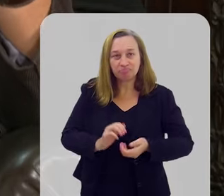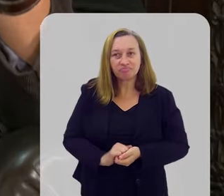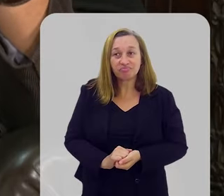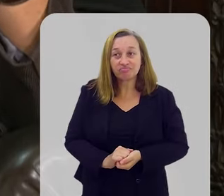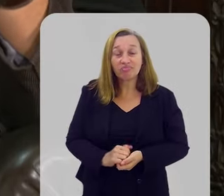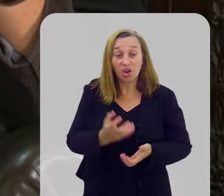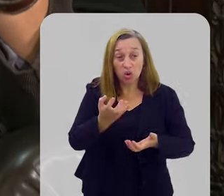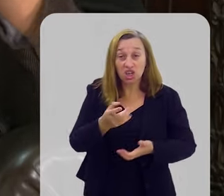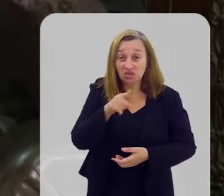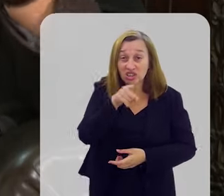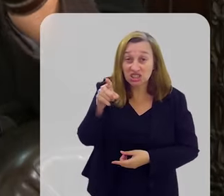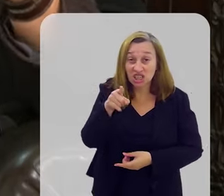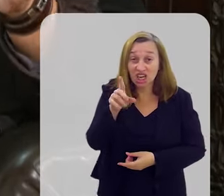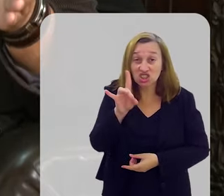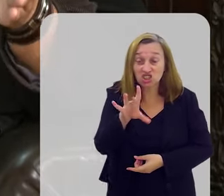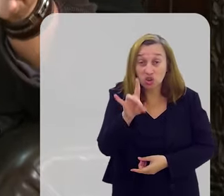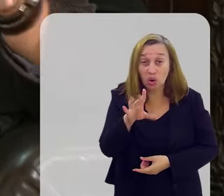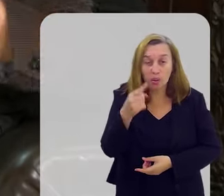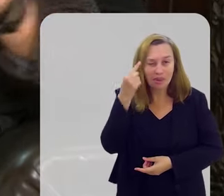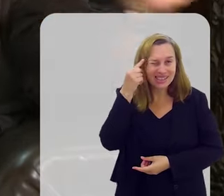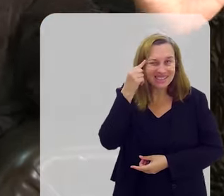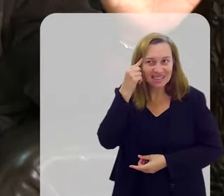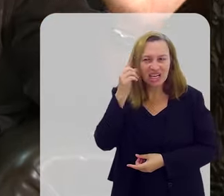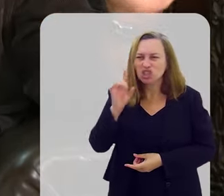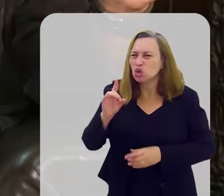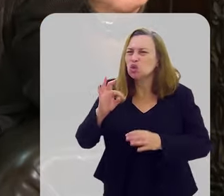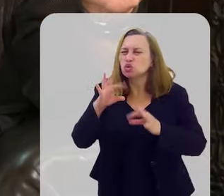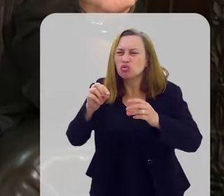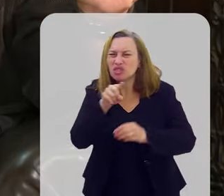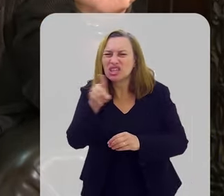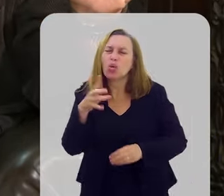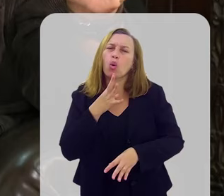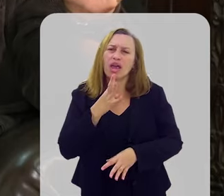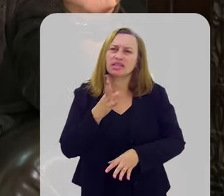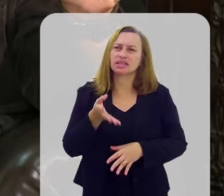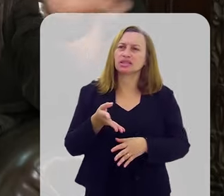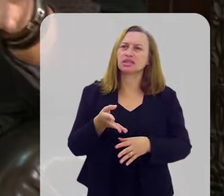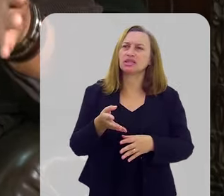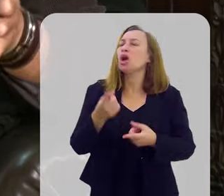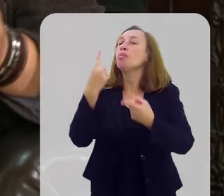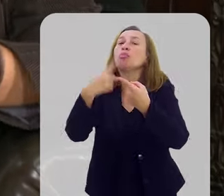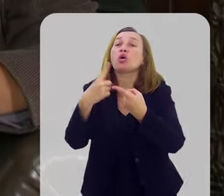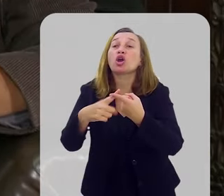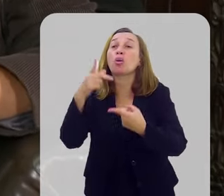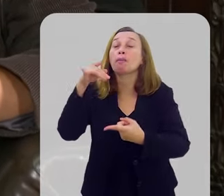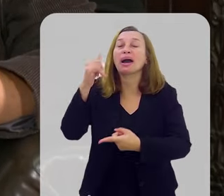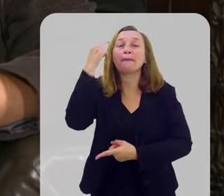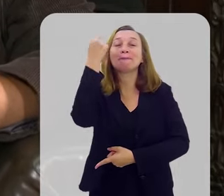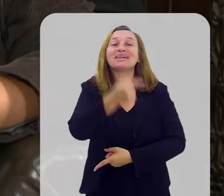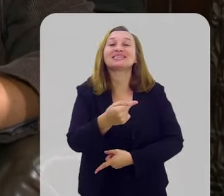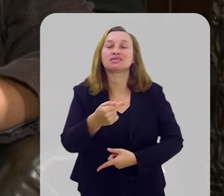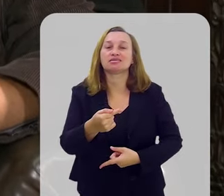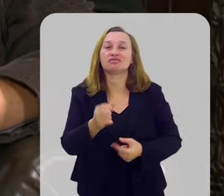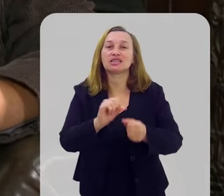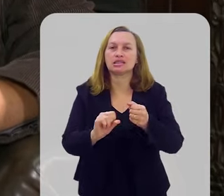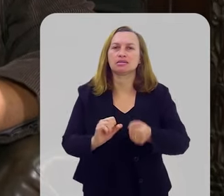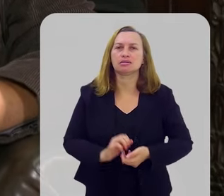aqui, aqui, só nessa passagem. O resto, tudo você já sabe. Por que o pai manda fazer isso?